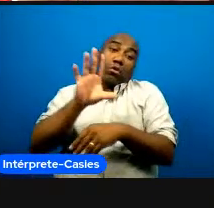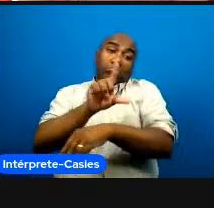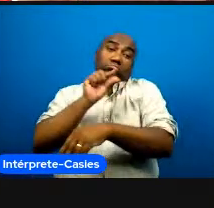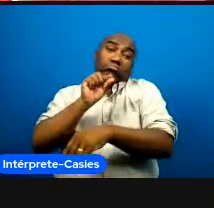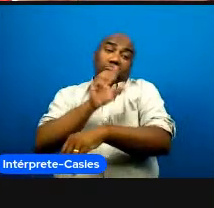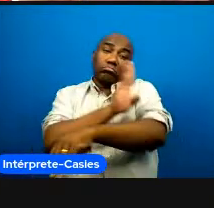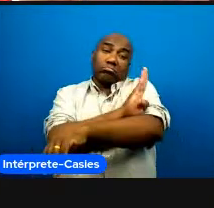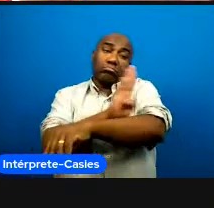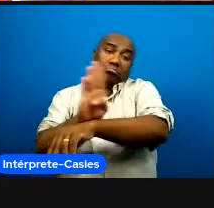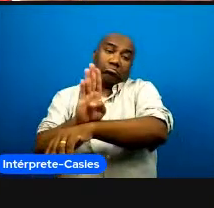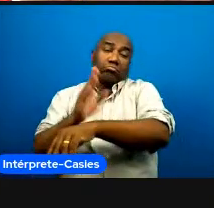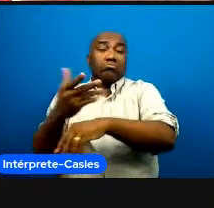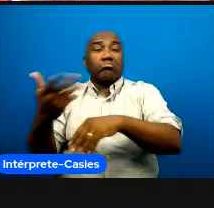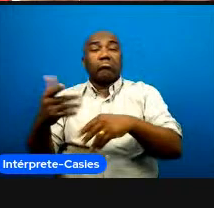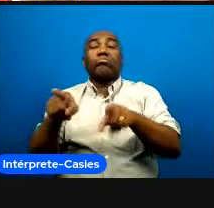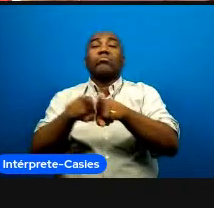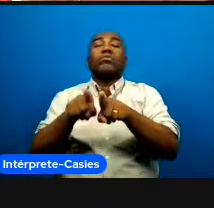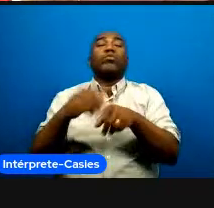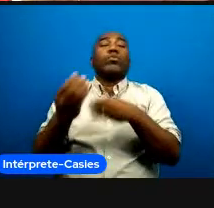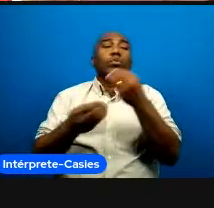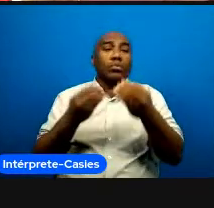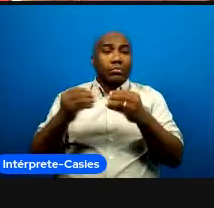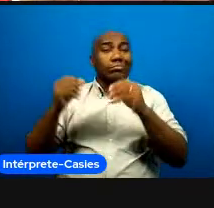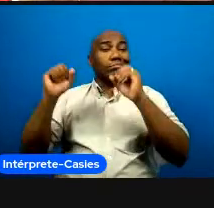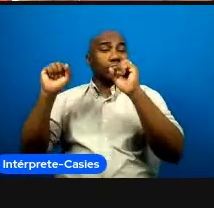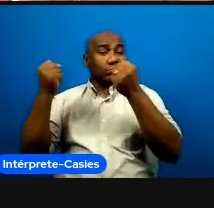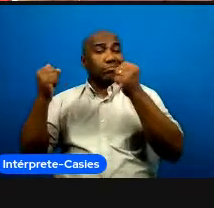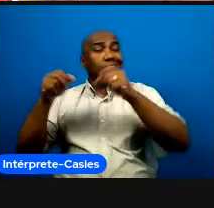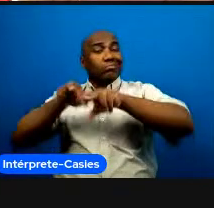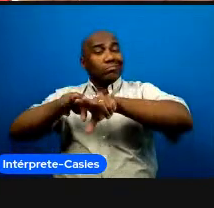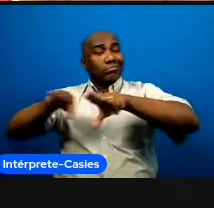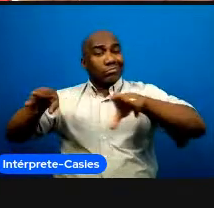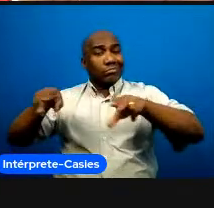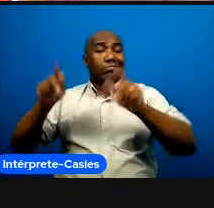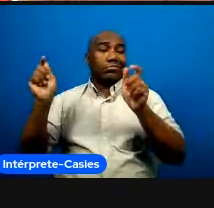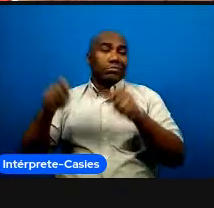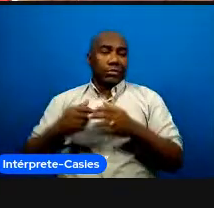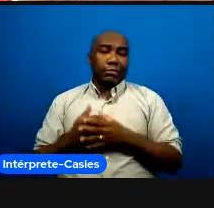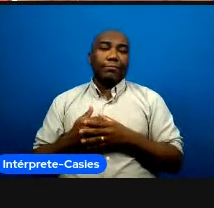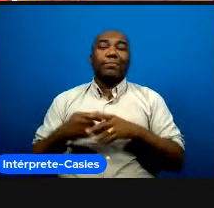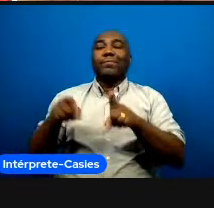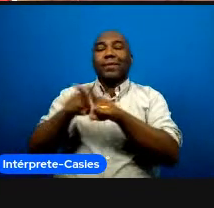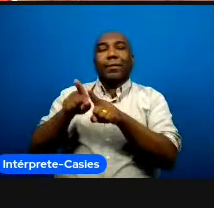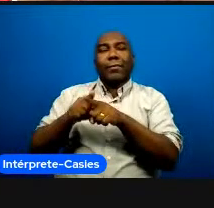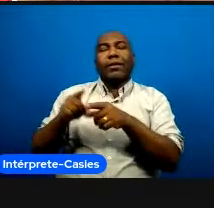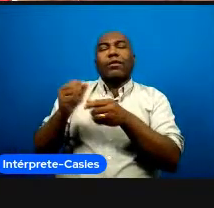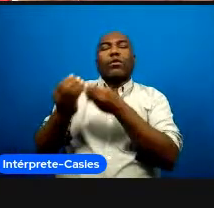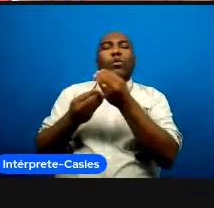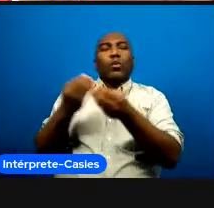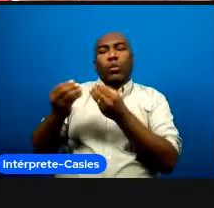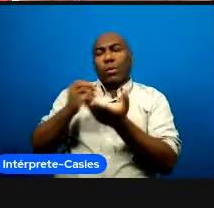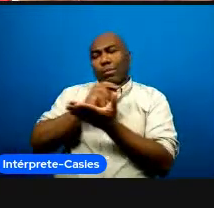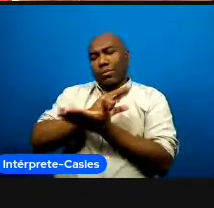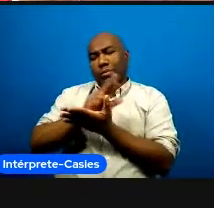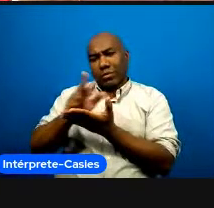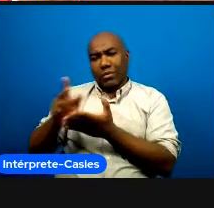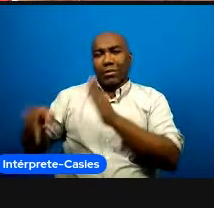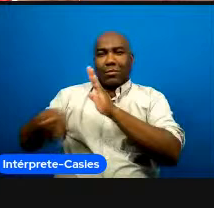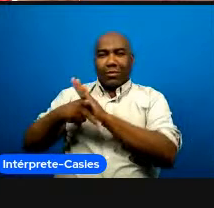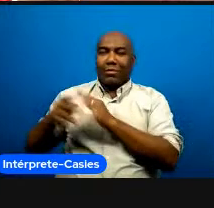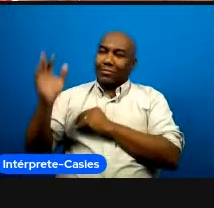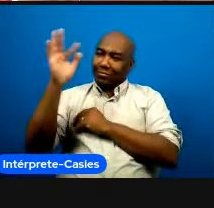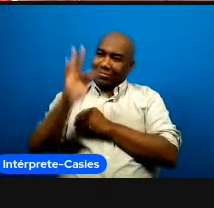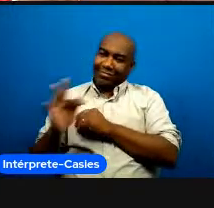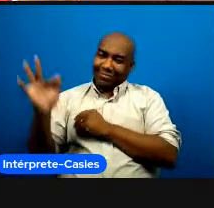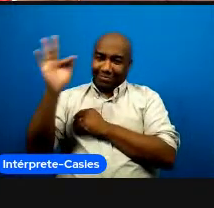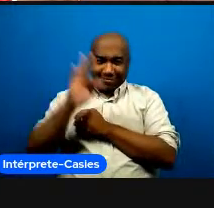trazendo como diluir ao longo de um currículo formal né de uma faculdade qualquer que você